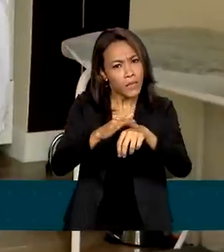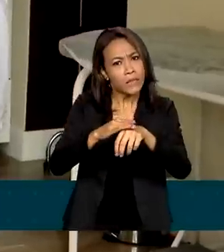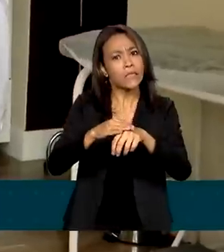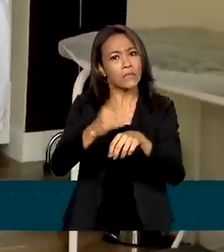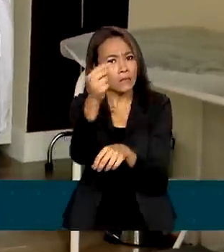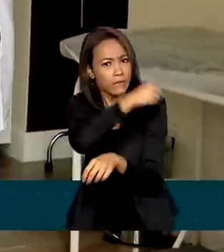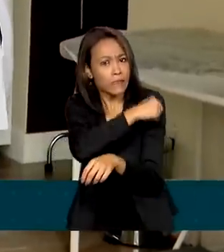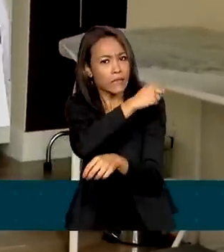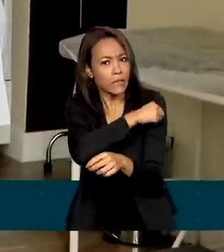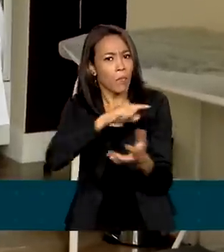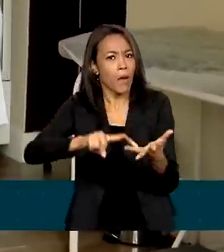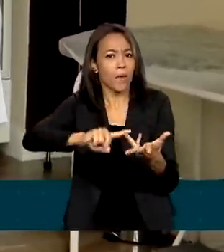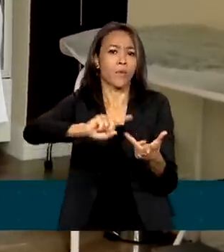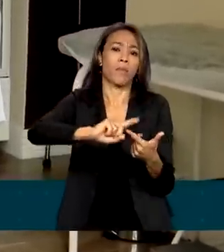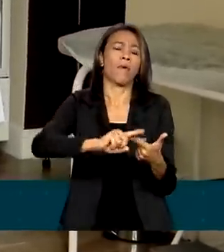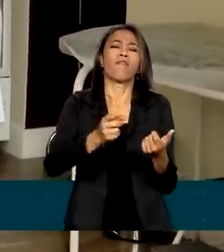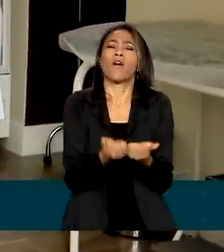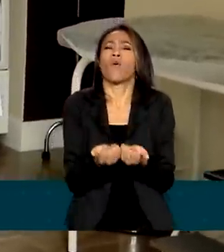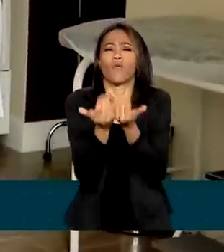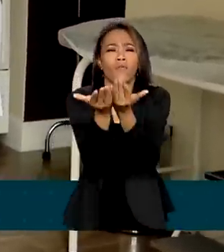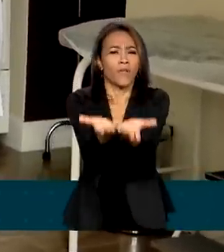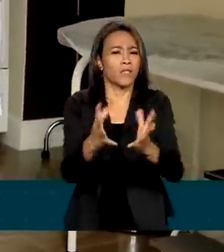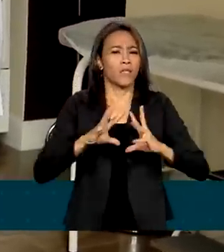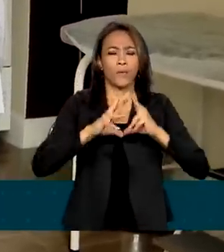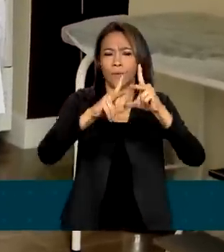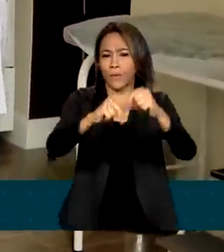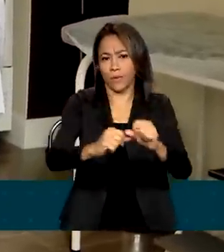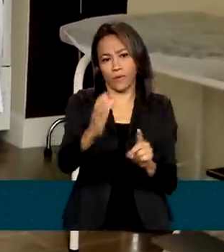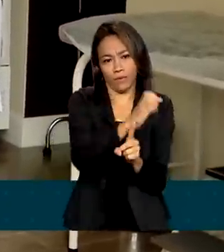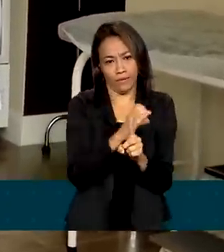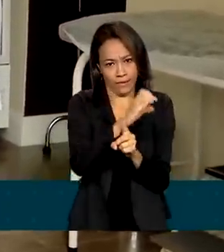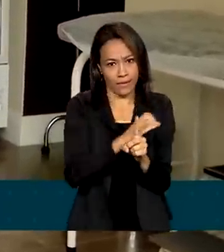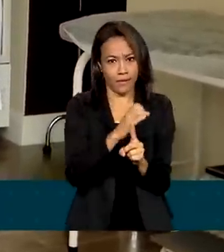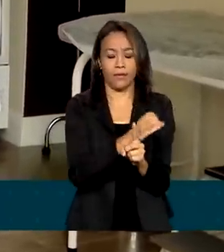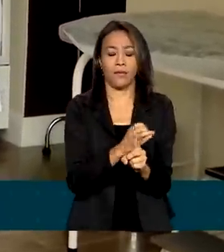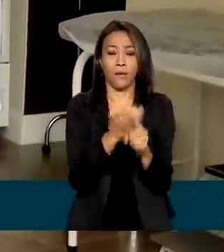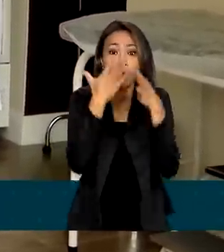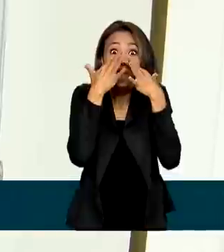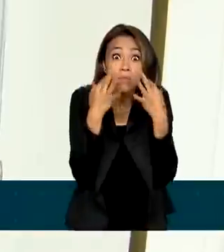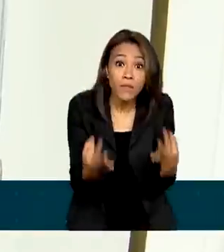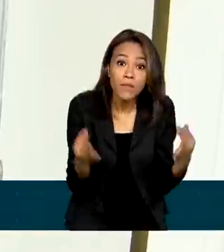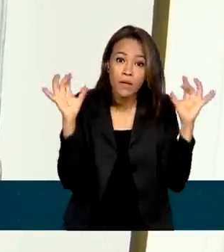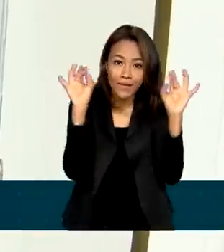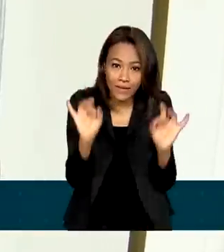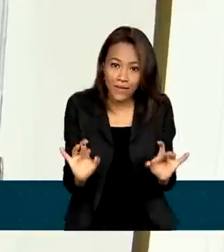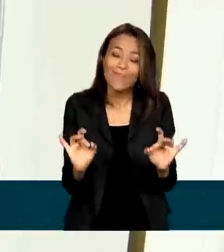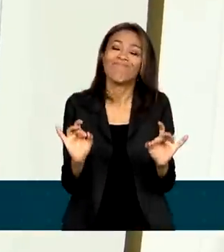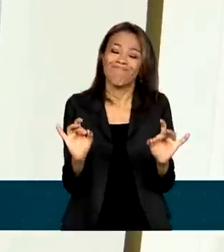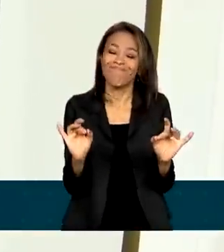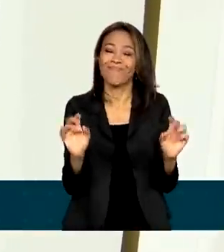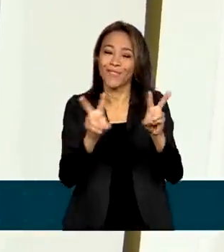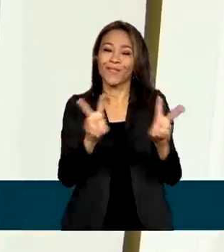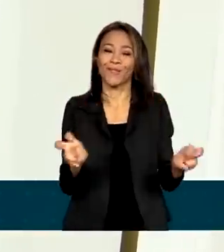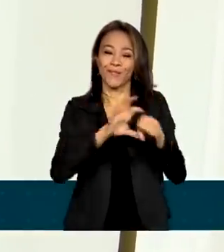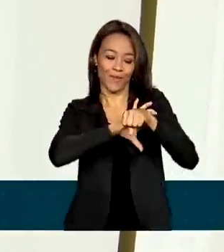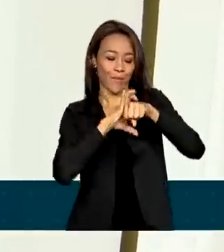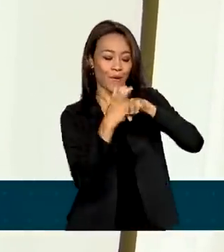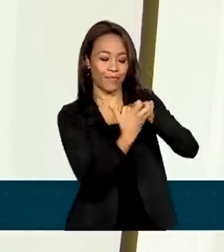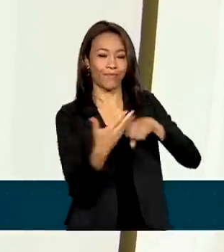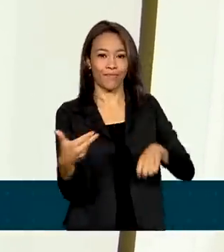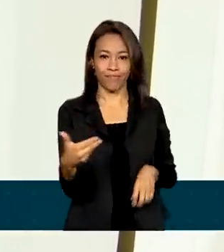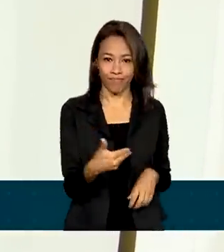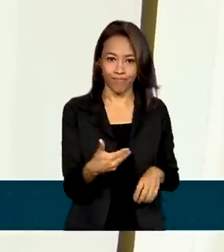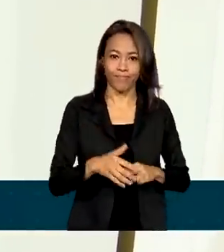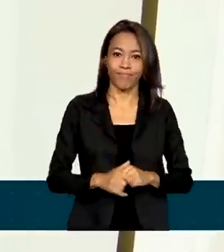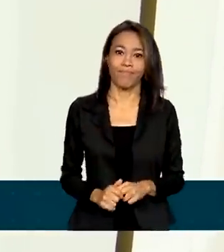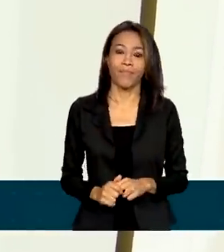vai oferecer todas as vacinas do calendário nacional, com atenção especial para a imunização contra a Covid-19.